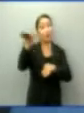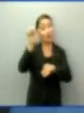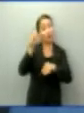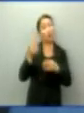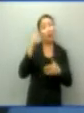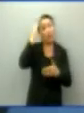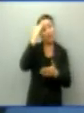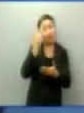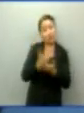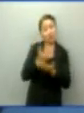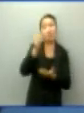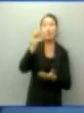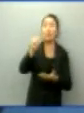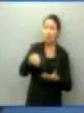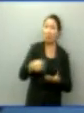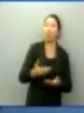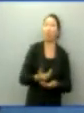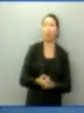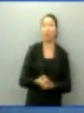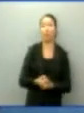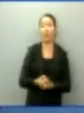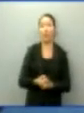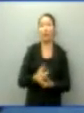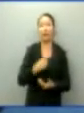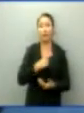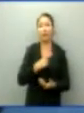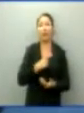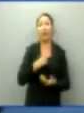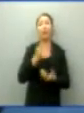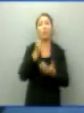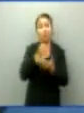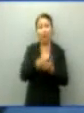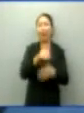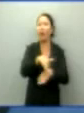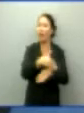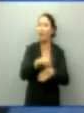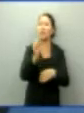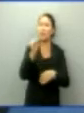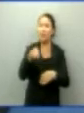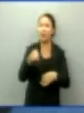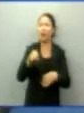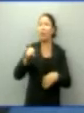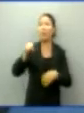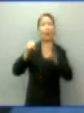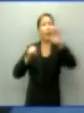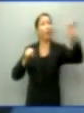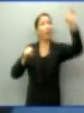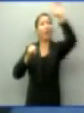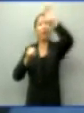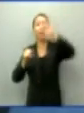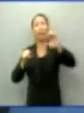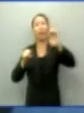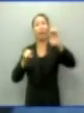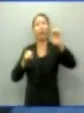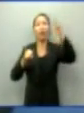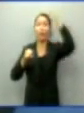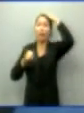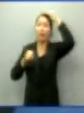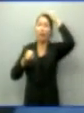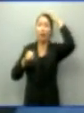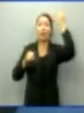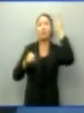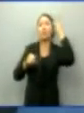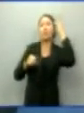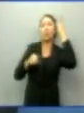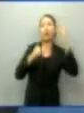e aí acredito que devem, sim, ter seus pedácios cobrados, porque é assim que funciona nos outros estados, Paraná, São Paulo, nos